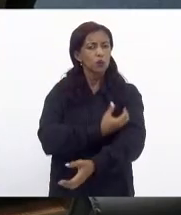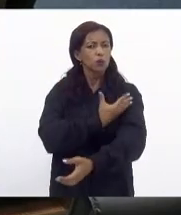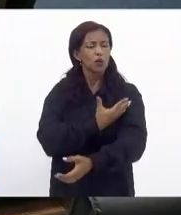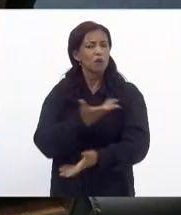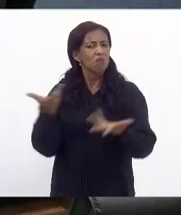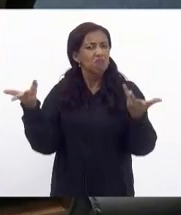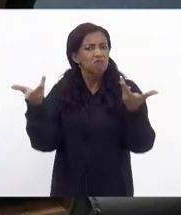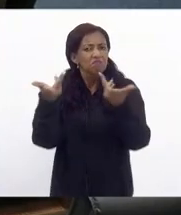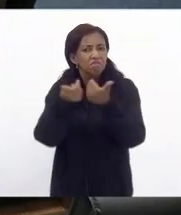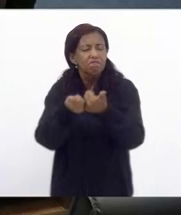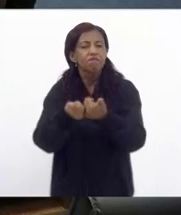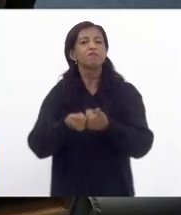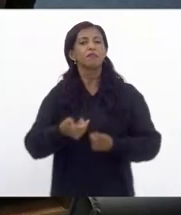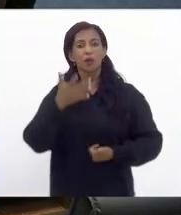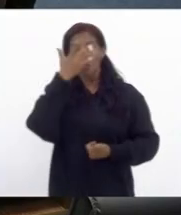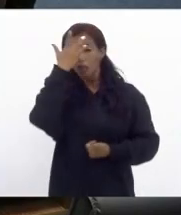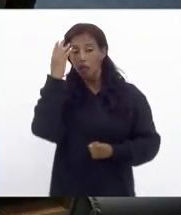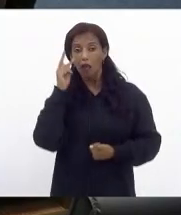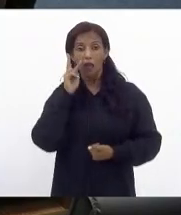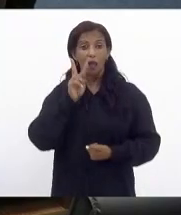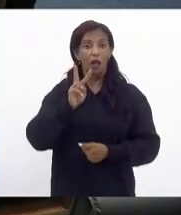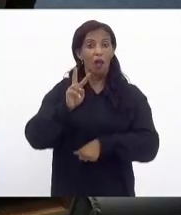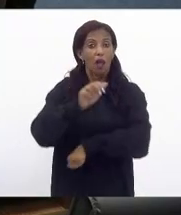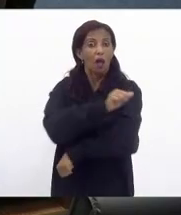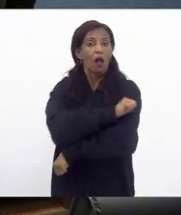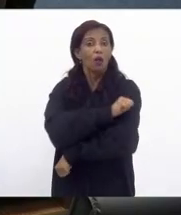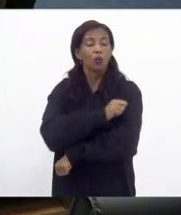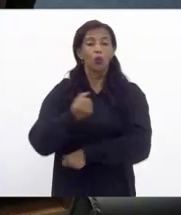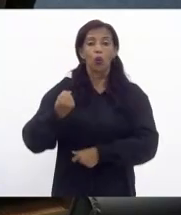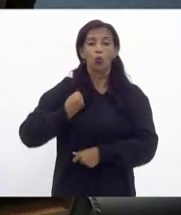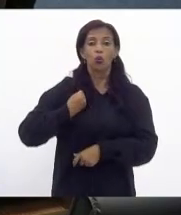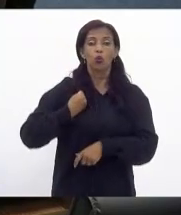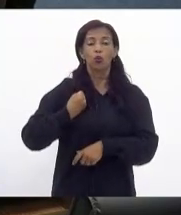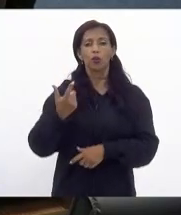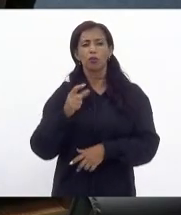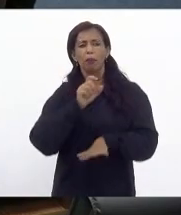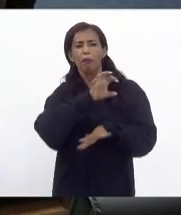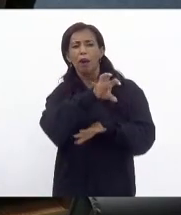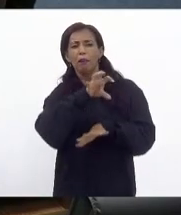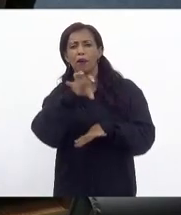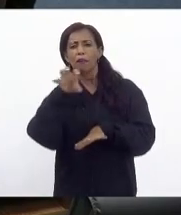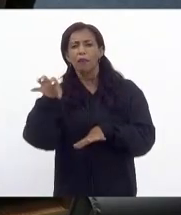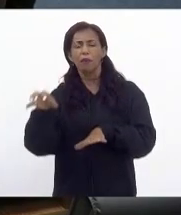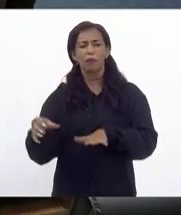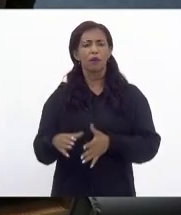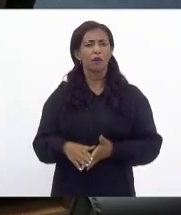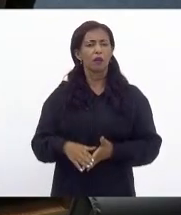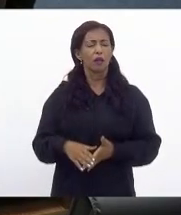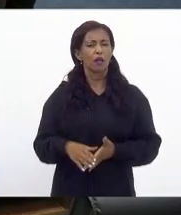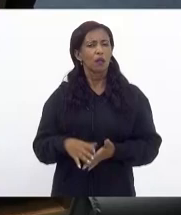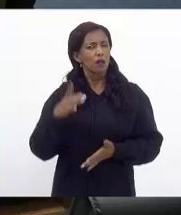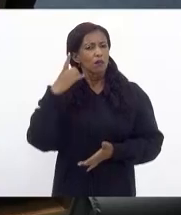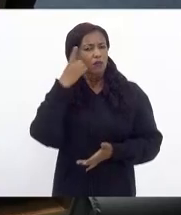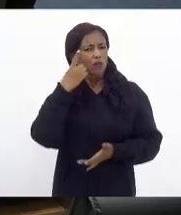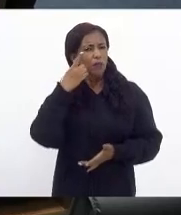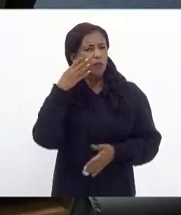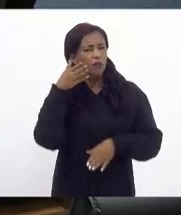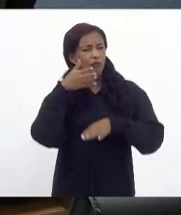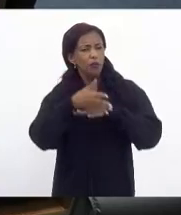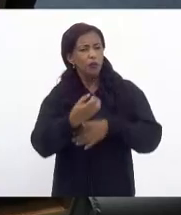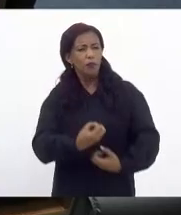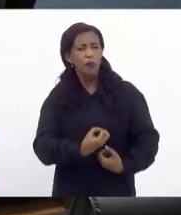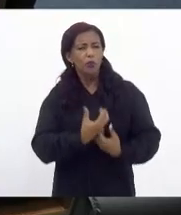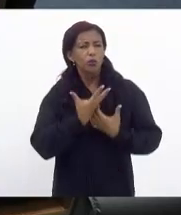incrível é sensacional as pessoas veem os alunos como números o deputado Luiz Paulo foi lá na questão emocional isso